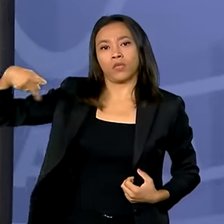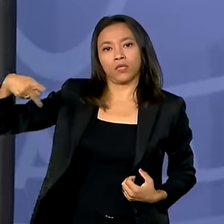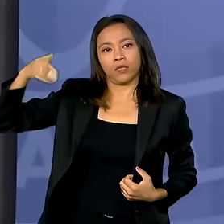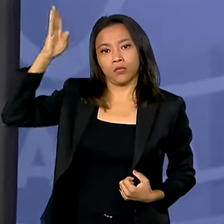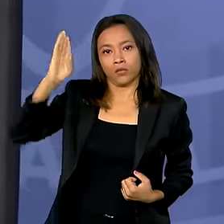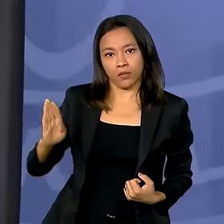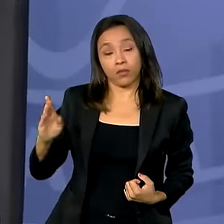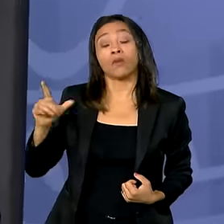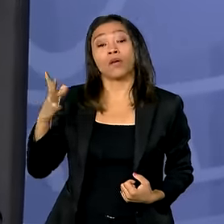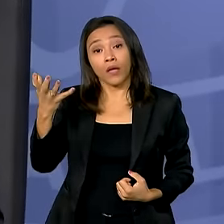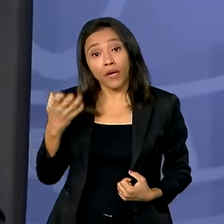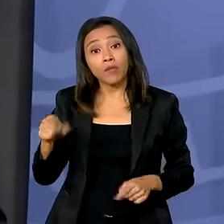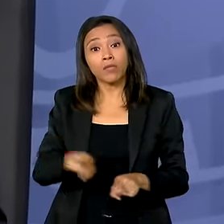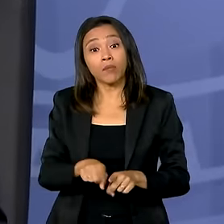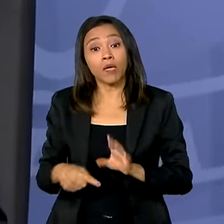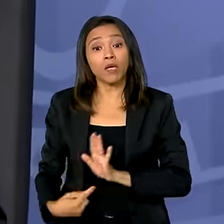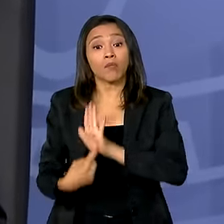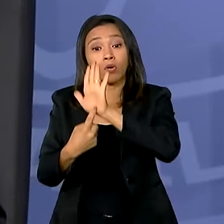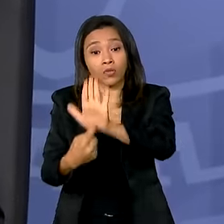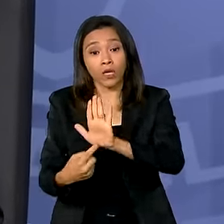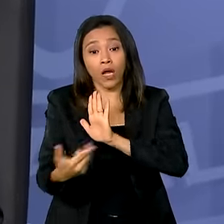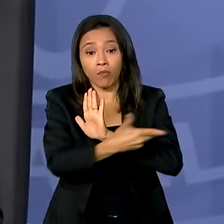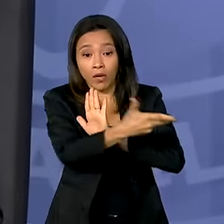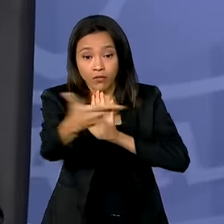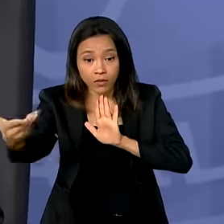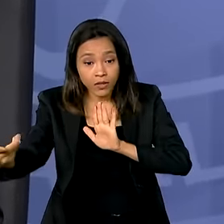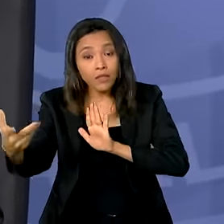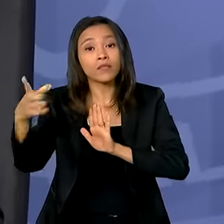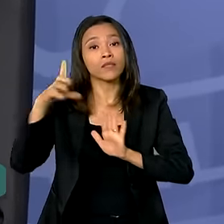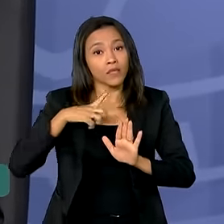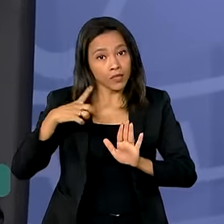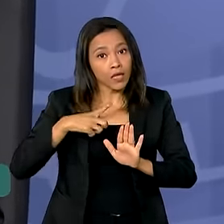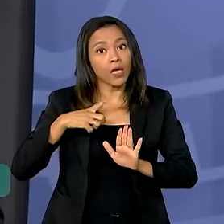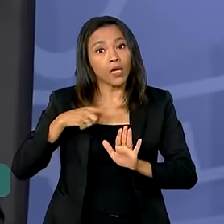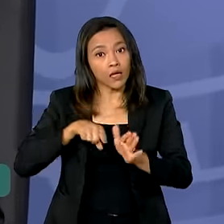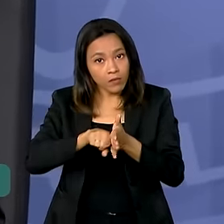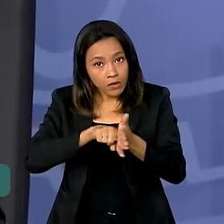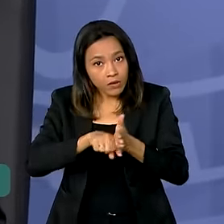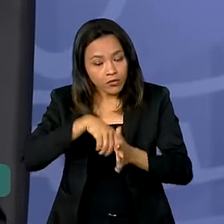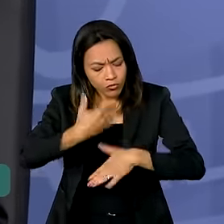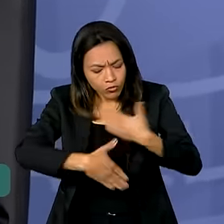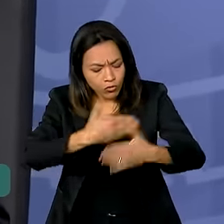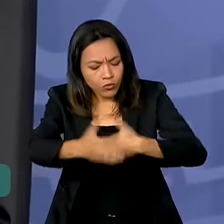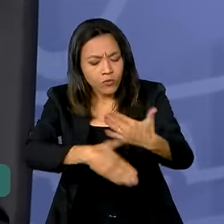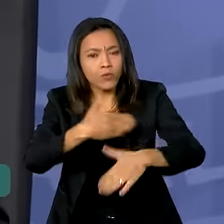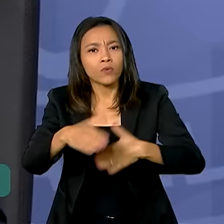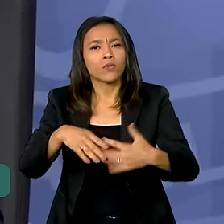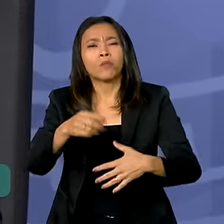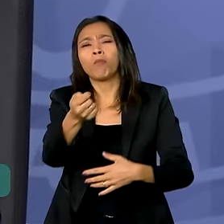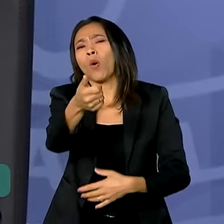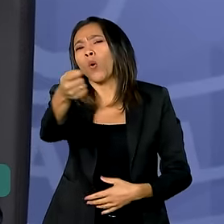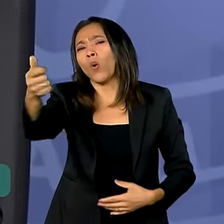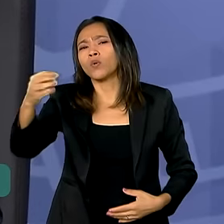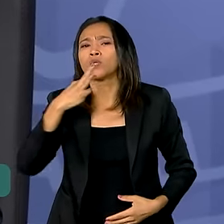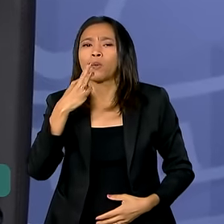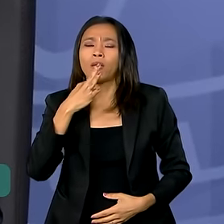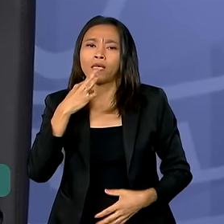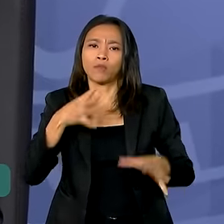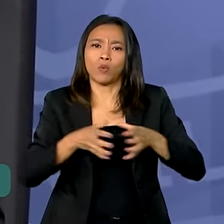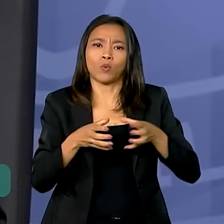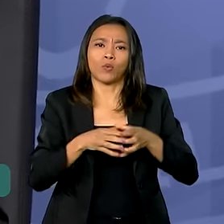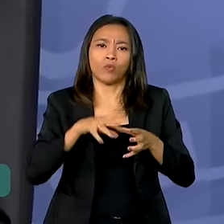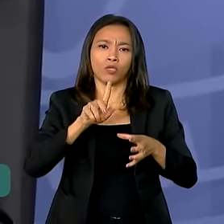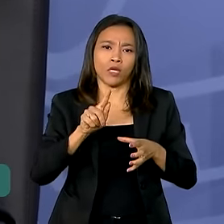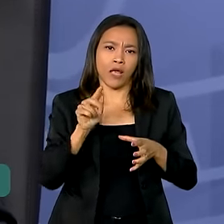para vocês outras atividades que são desenvolvidas pelo GSI e são pouco conhecidas, não